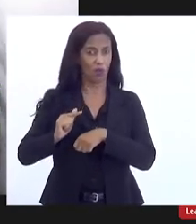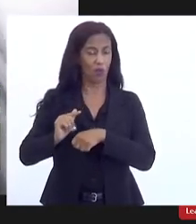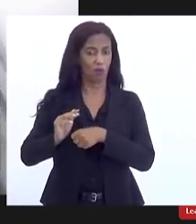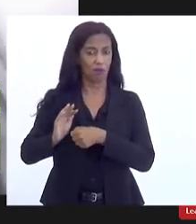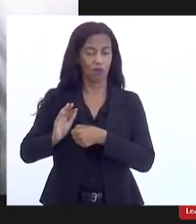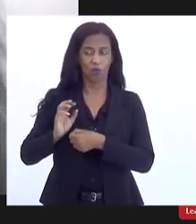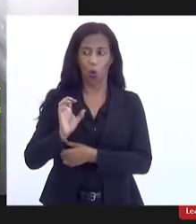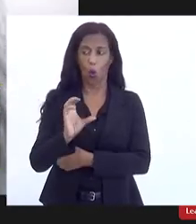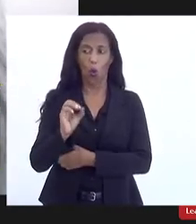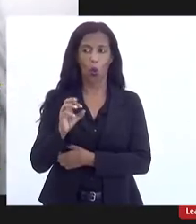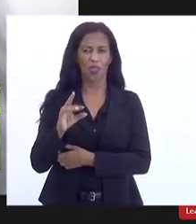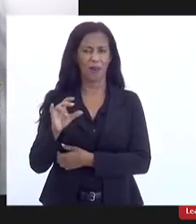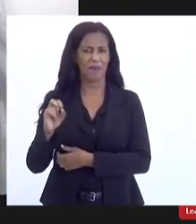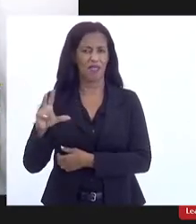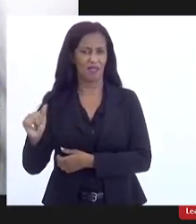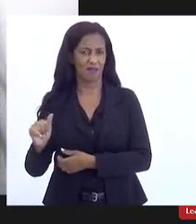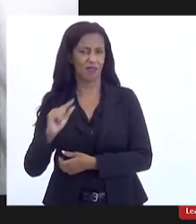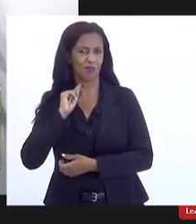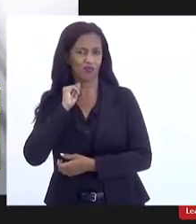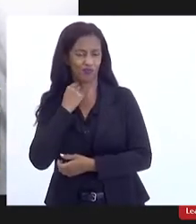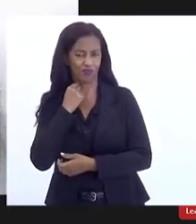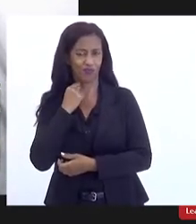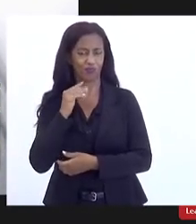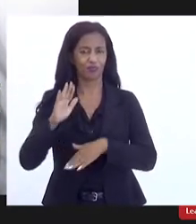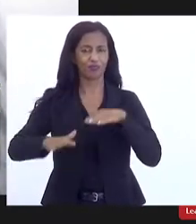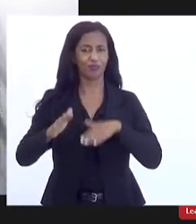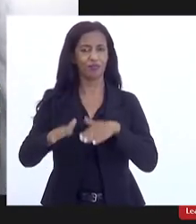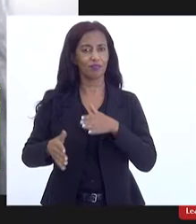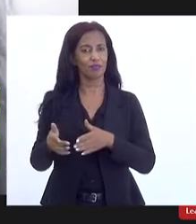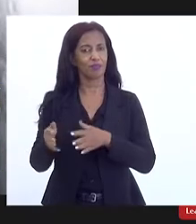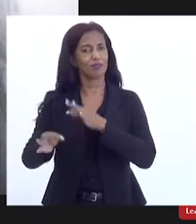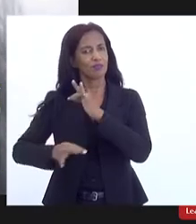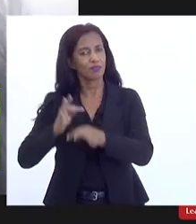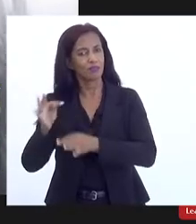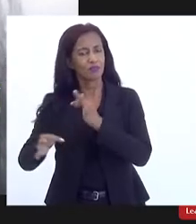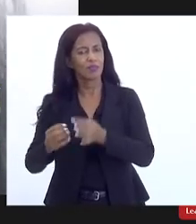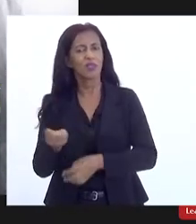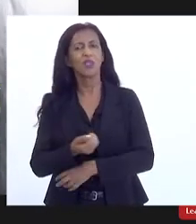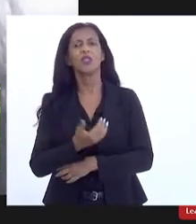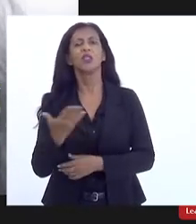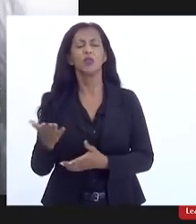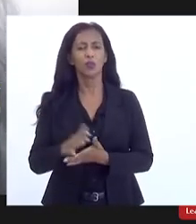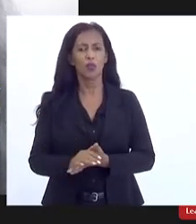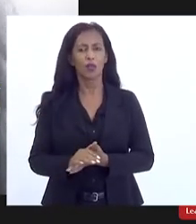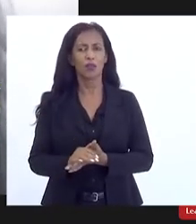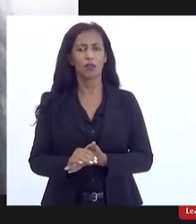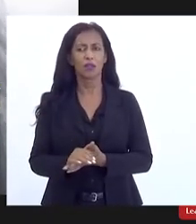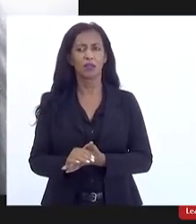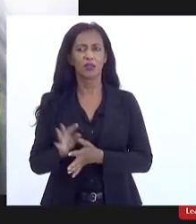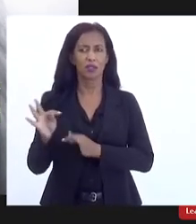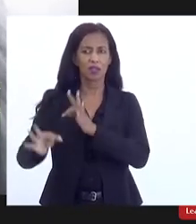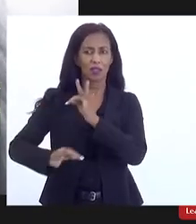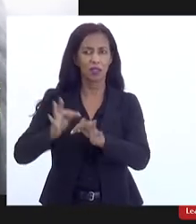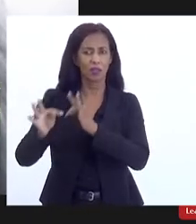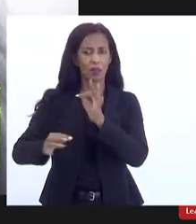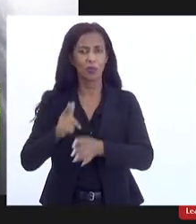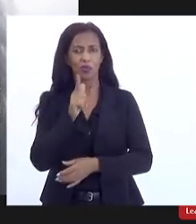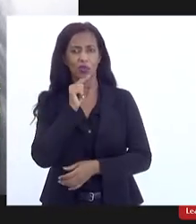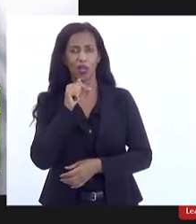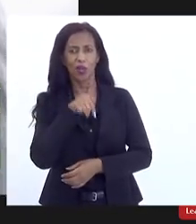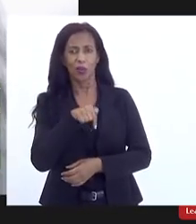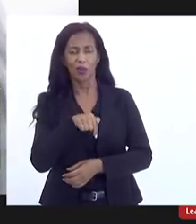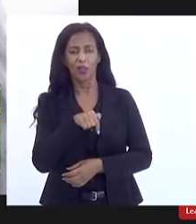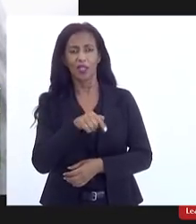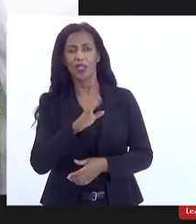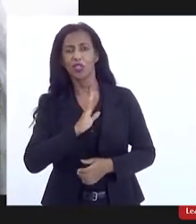dependendo do investimento e do tratamento e aí quantas estações de tratamento de água nós temos em Barra do Piraí de